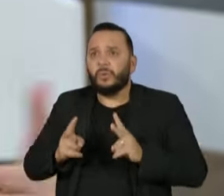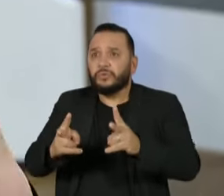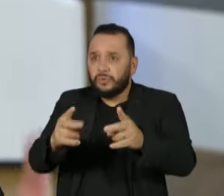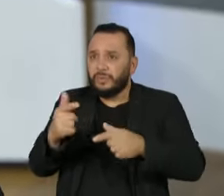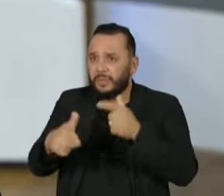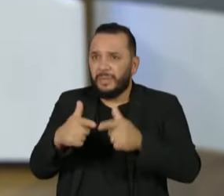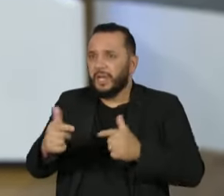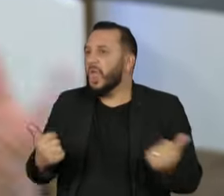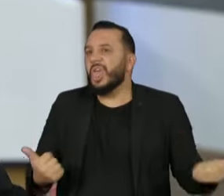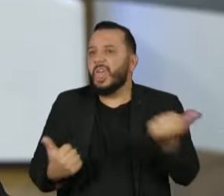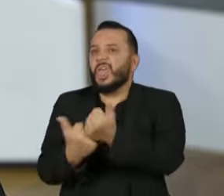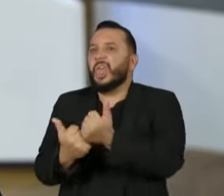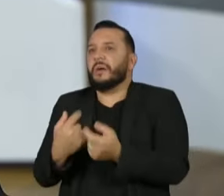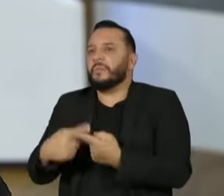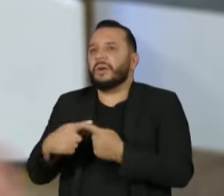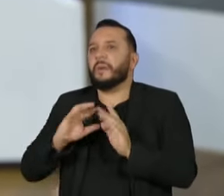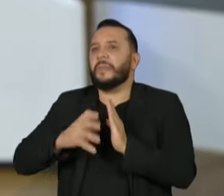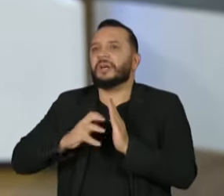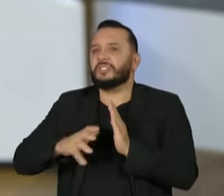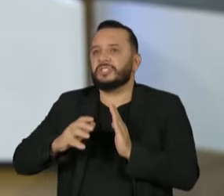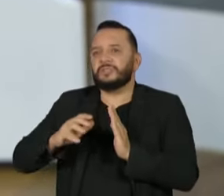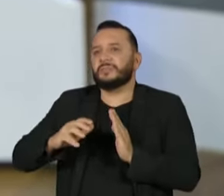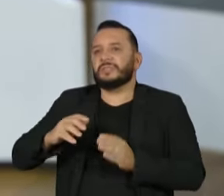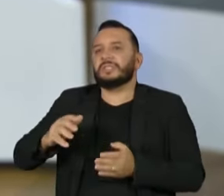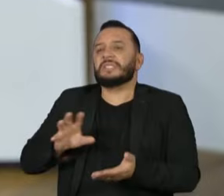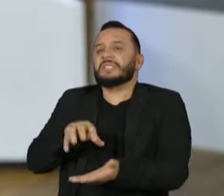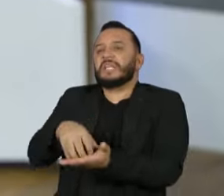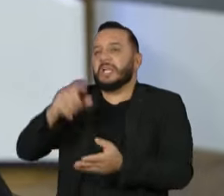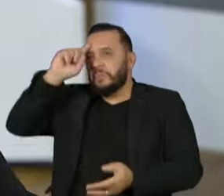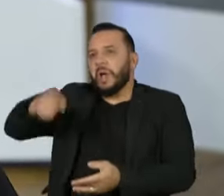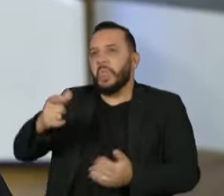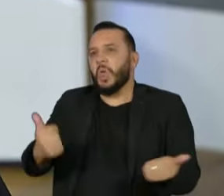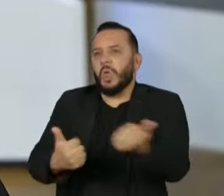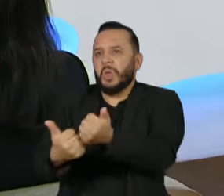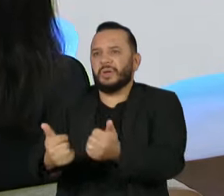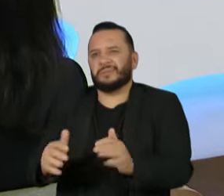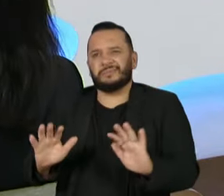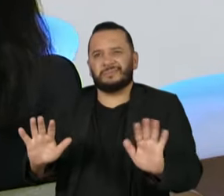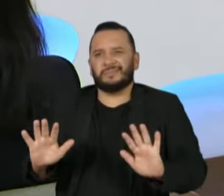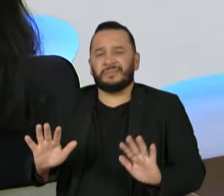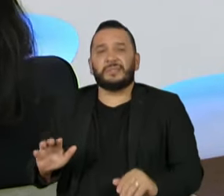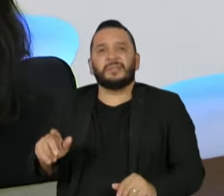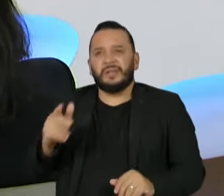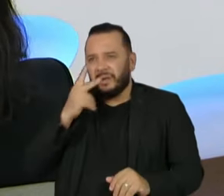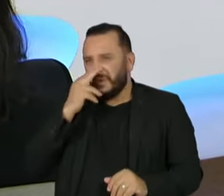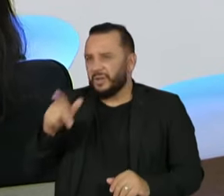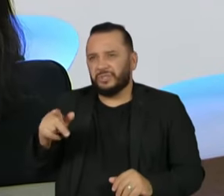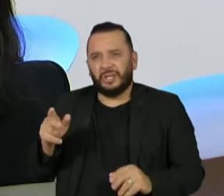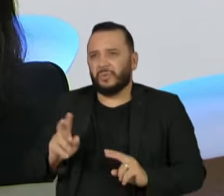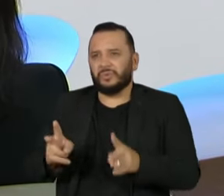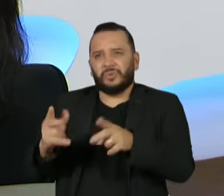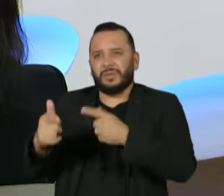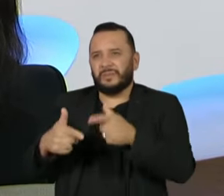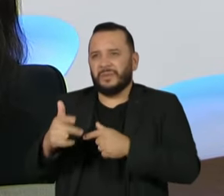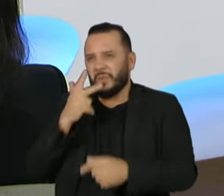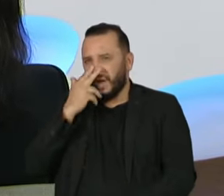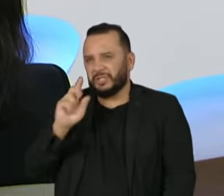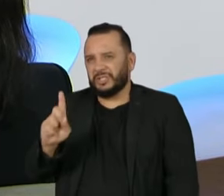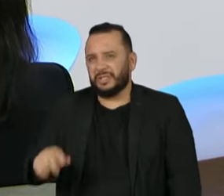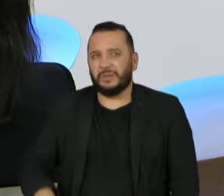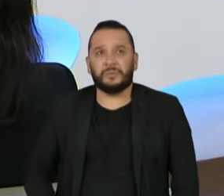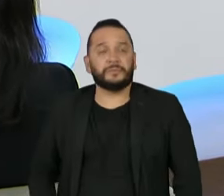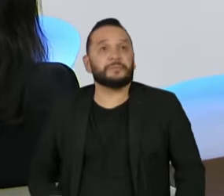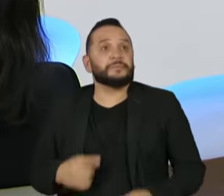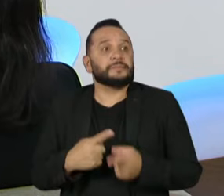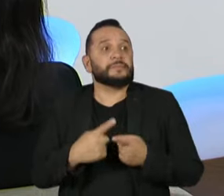e não fosse trocada simplesmente porque o Centrão queria fazer essa troca. E acho que ela nem permaneceu, não sei. Aí eu não lembro da história. Porque essa